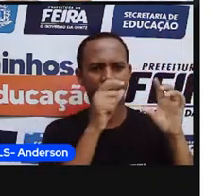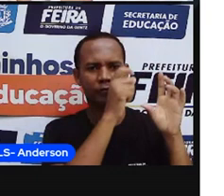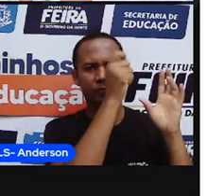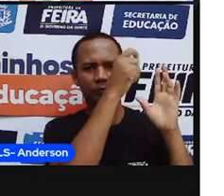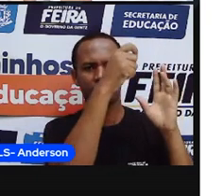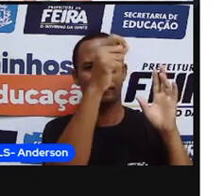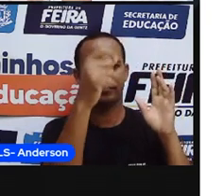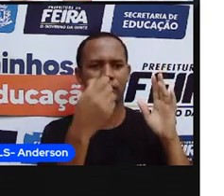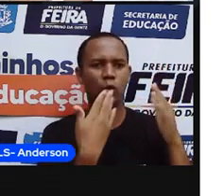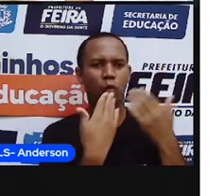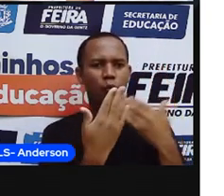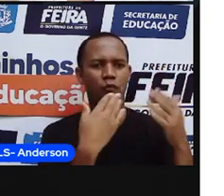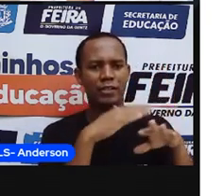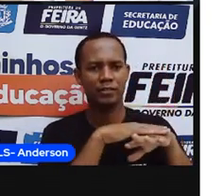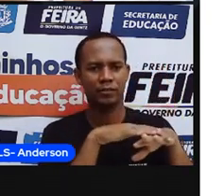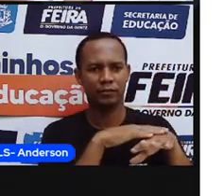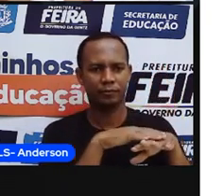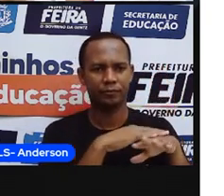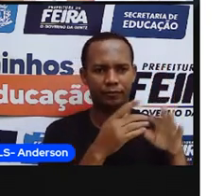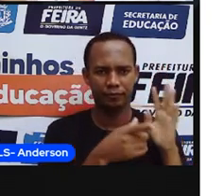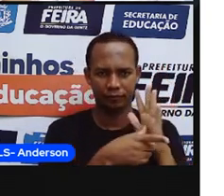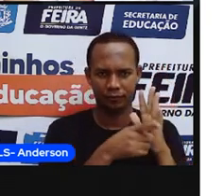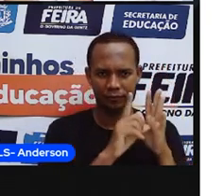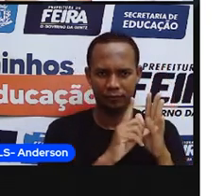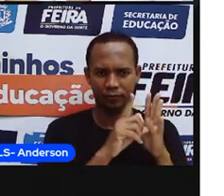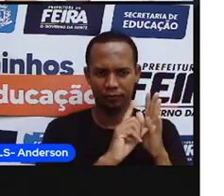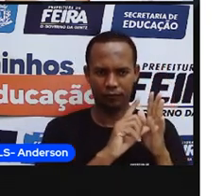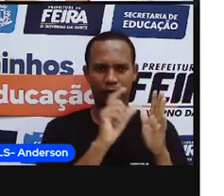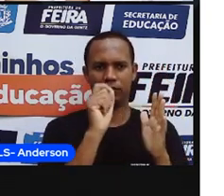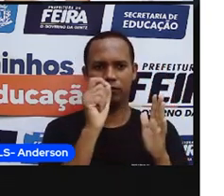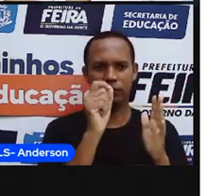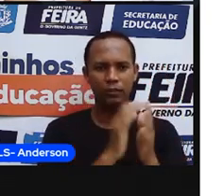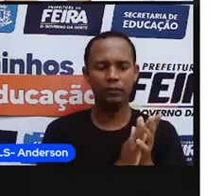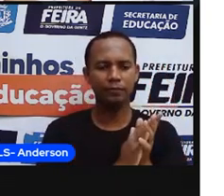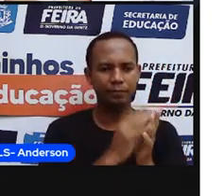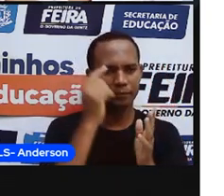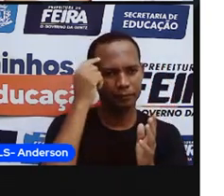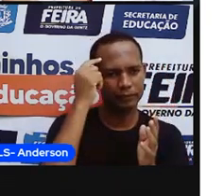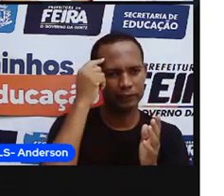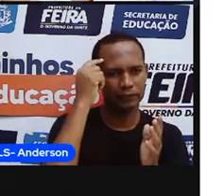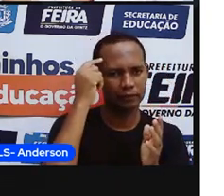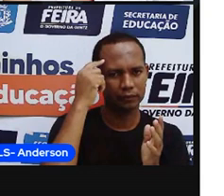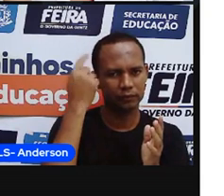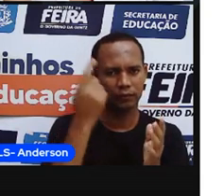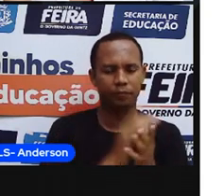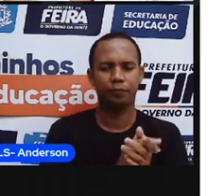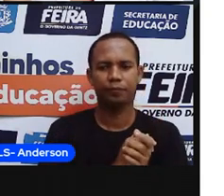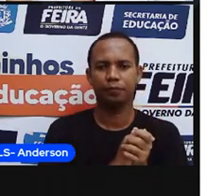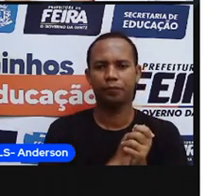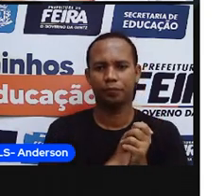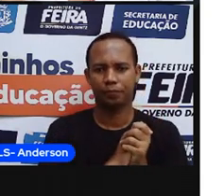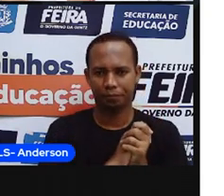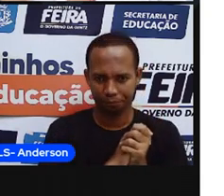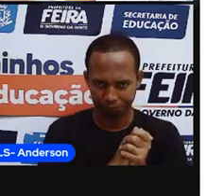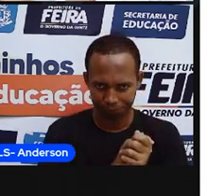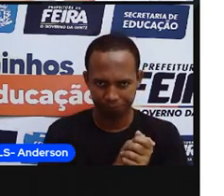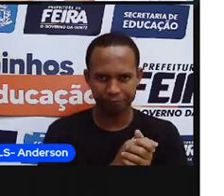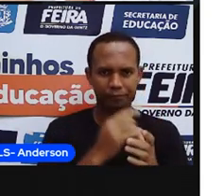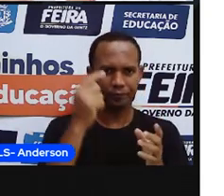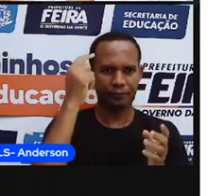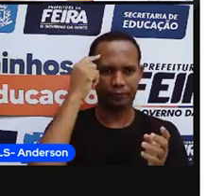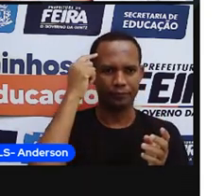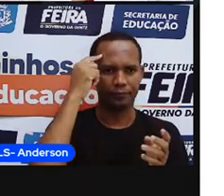escrever um diálogo. Mas antes de escrever, a precisa fazer o quê? utilizar a imaginação. Vocês vão